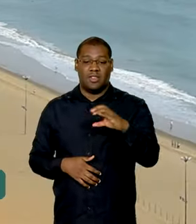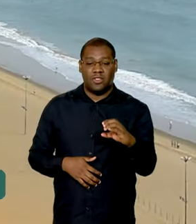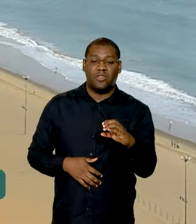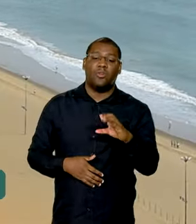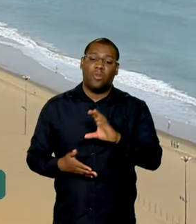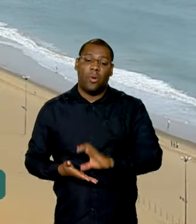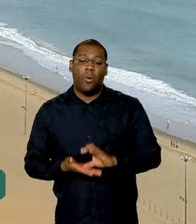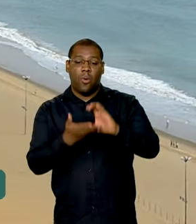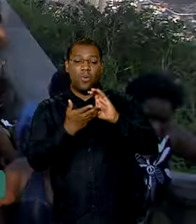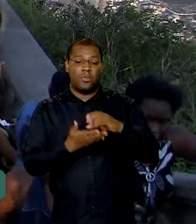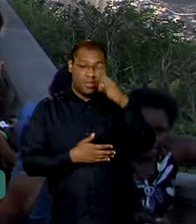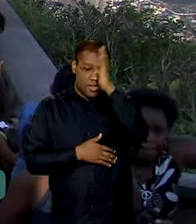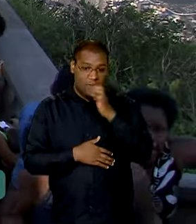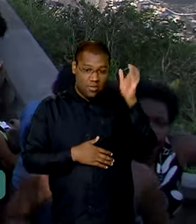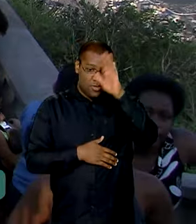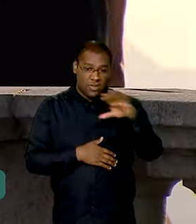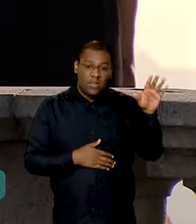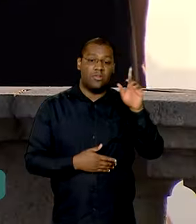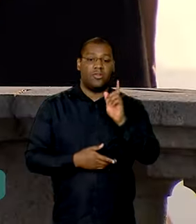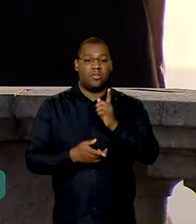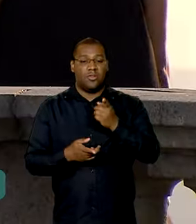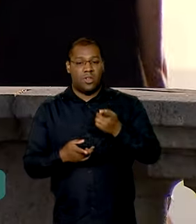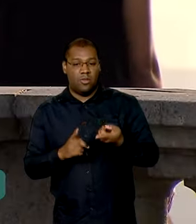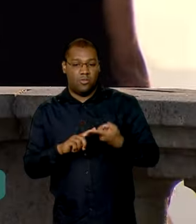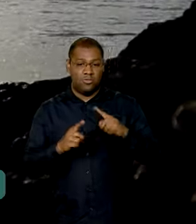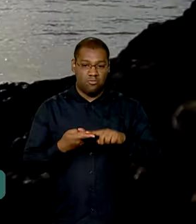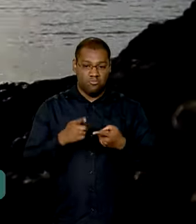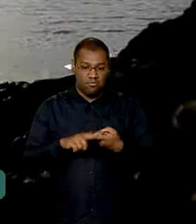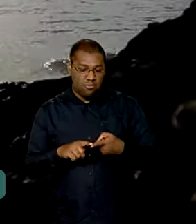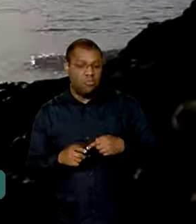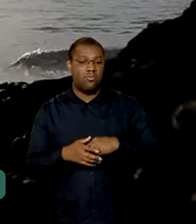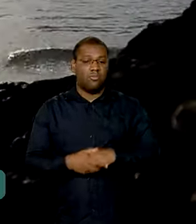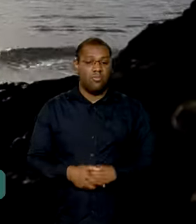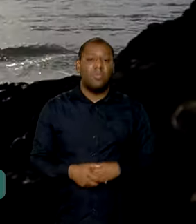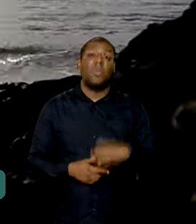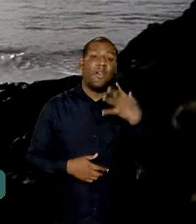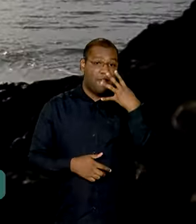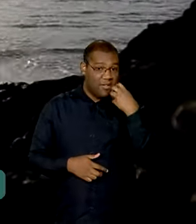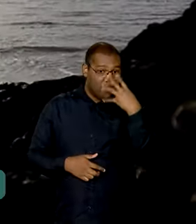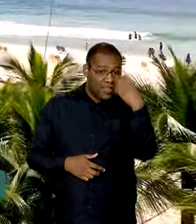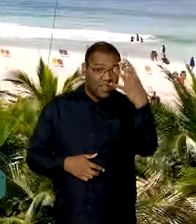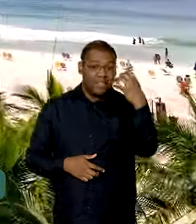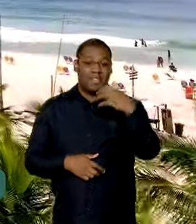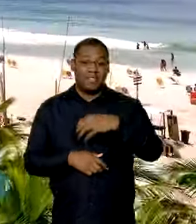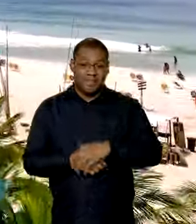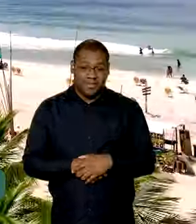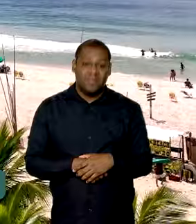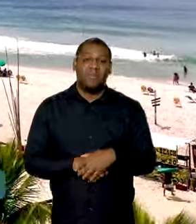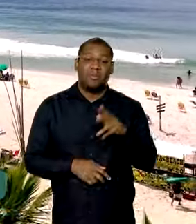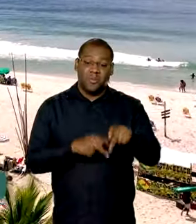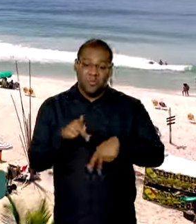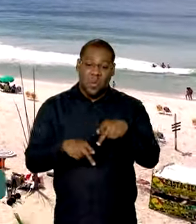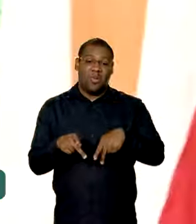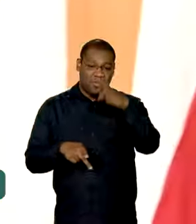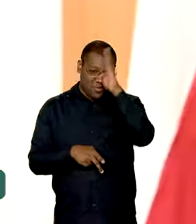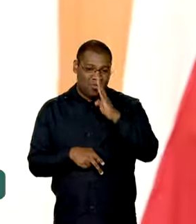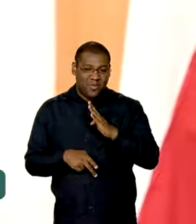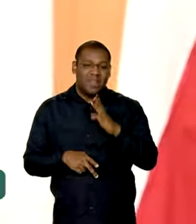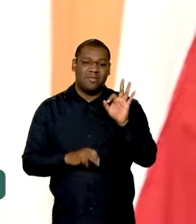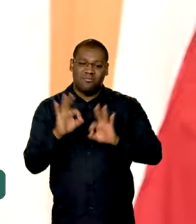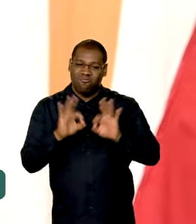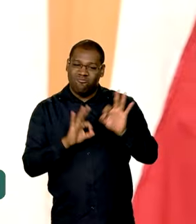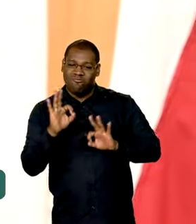Confederação Nacional do Comércio. Isto mostra que viajar está nos planos de muitos brasileiros.